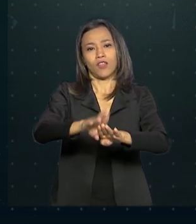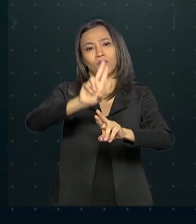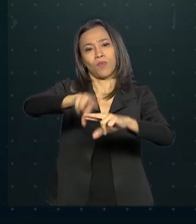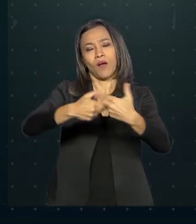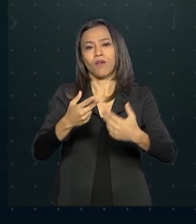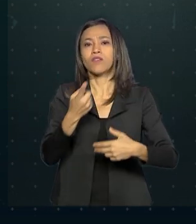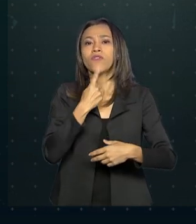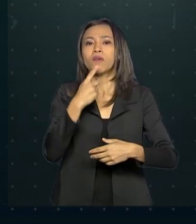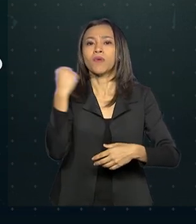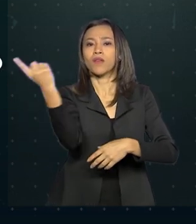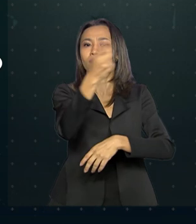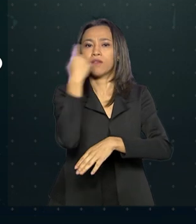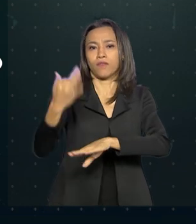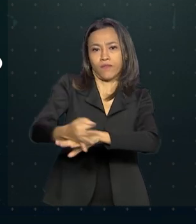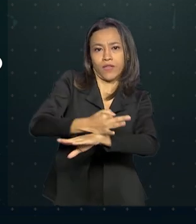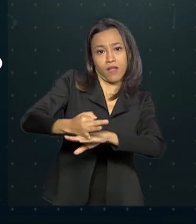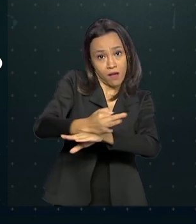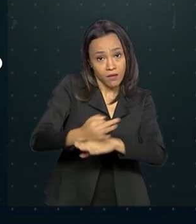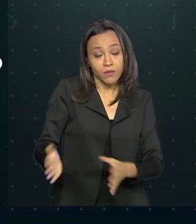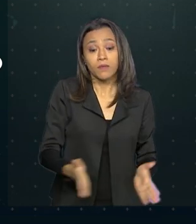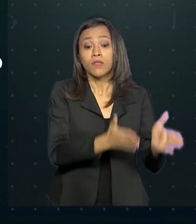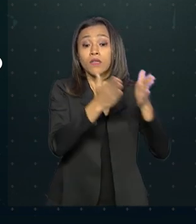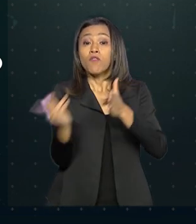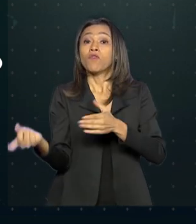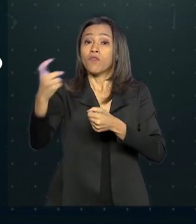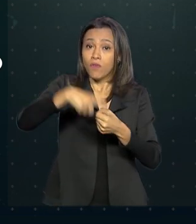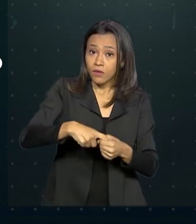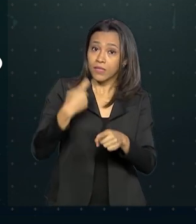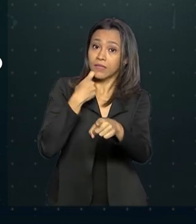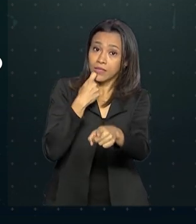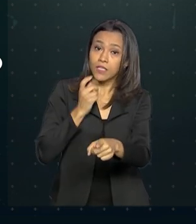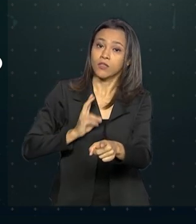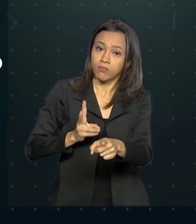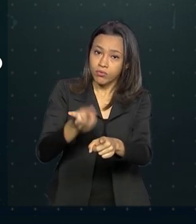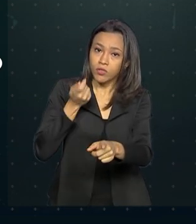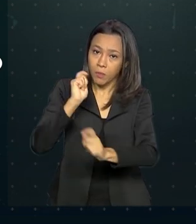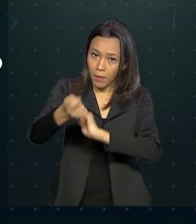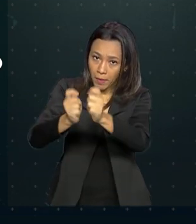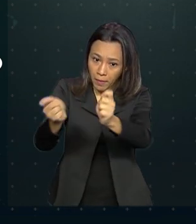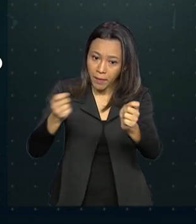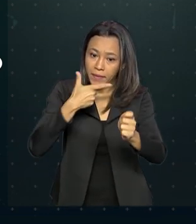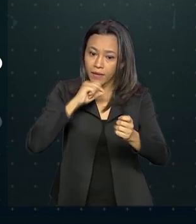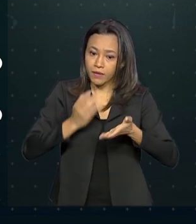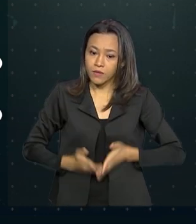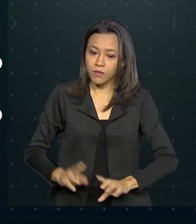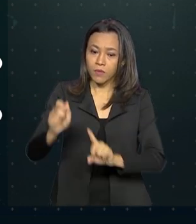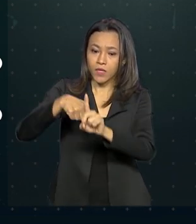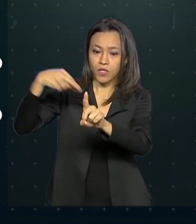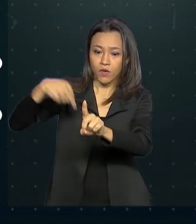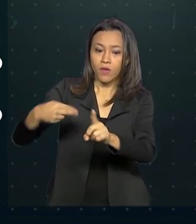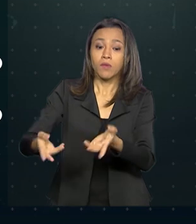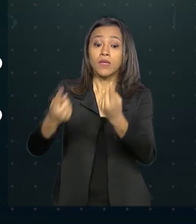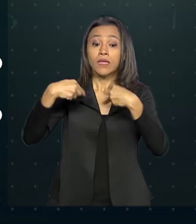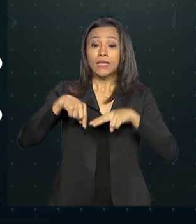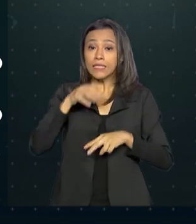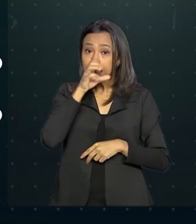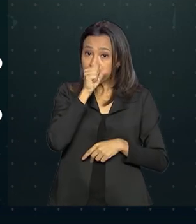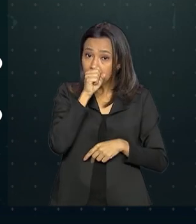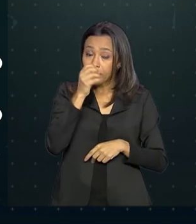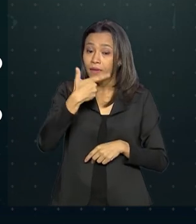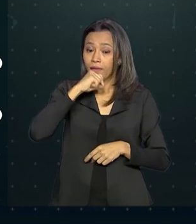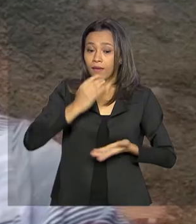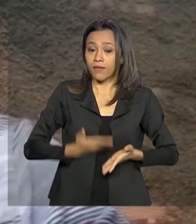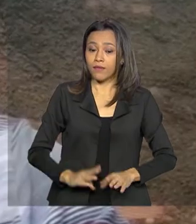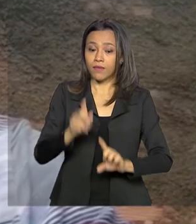nacional. Os pagamentos serão retomados na sexta, para os nascidos em novembro, e no sábado, para quem nasceu em